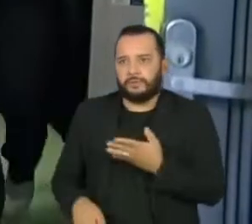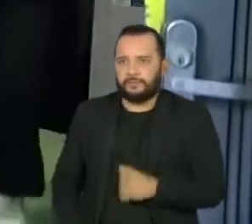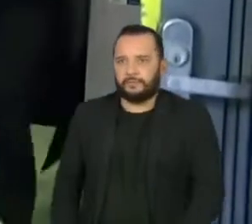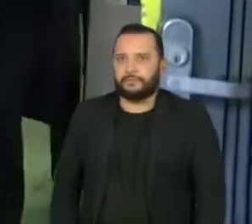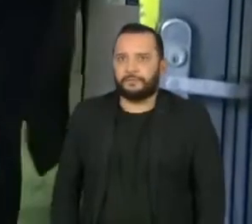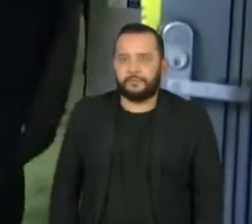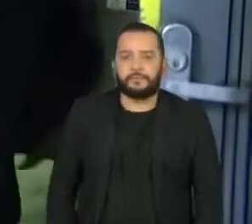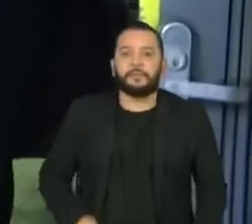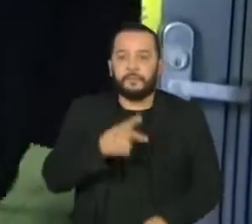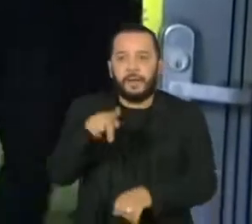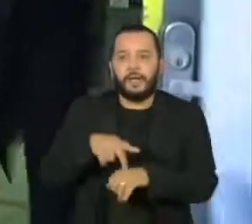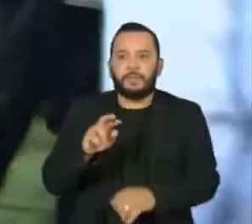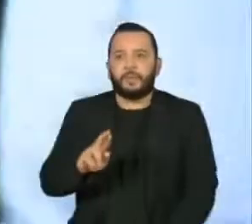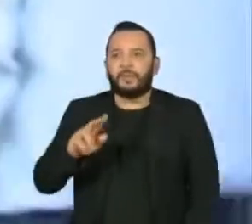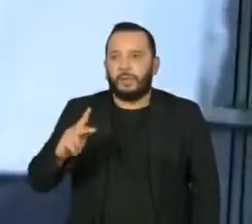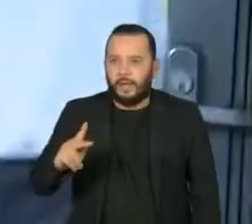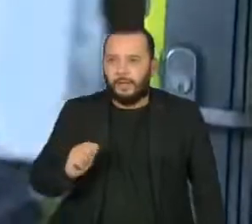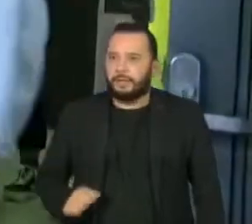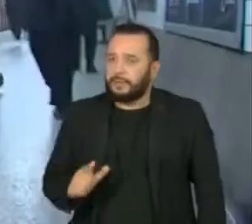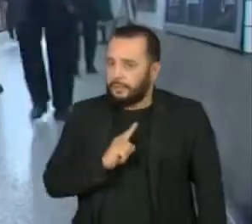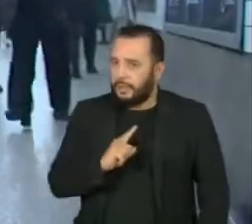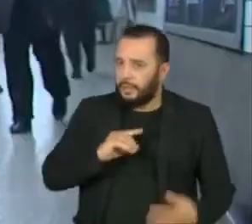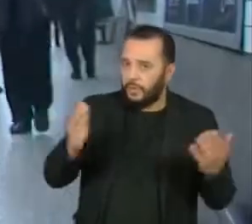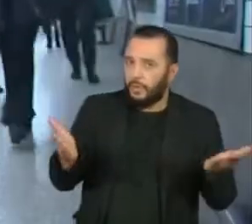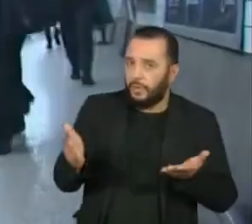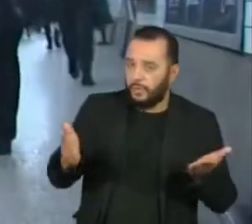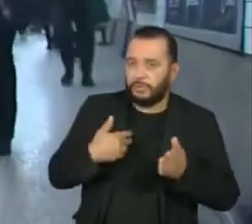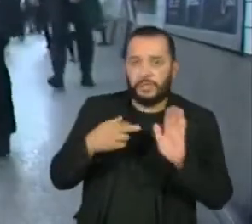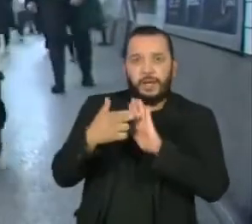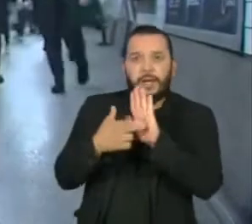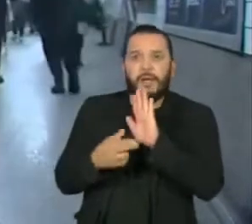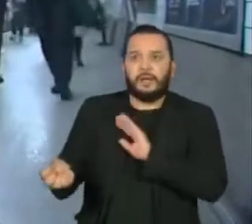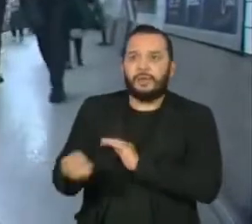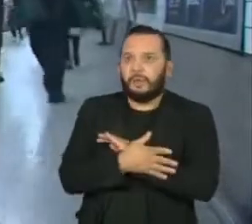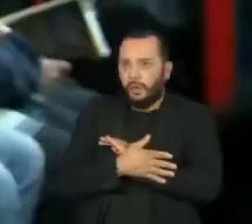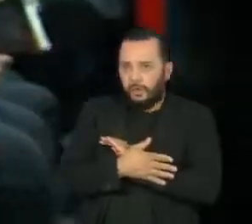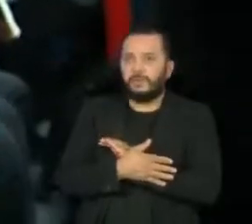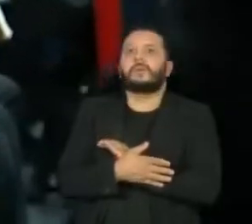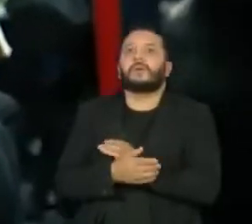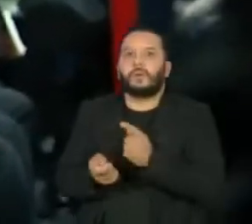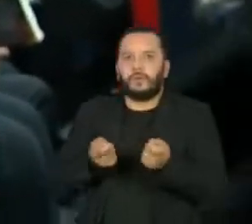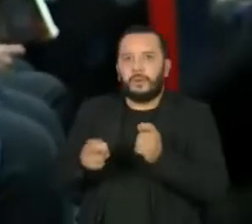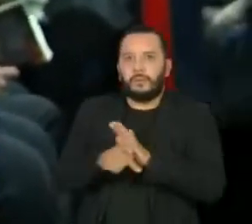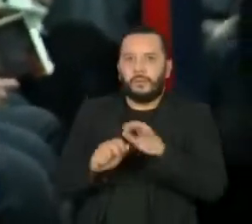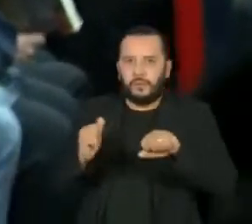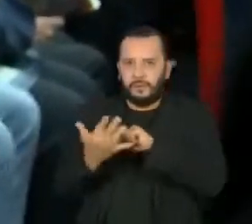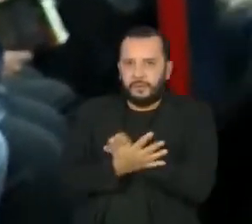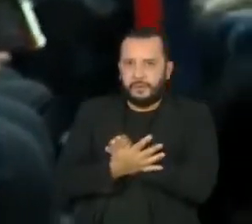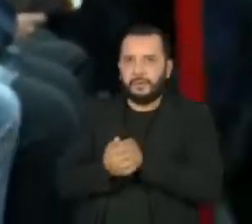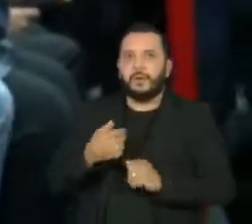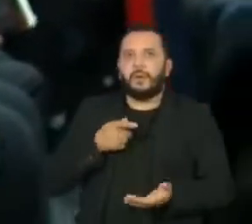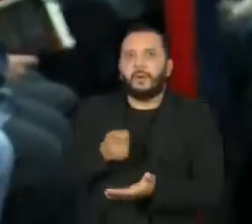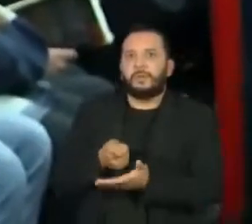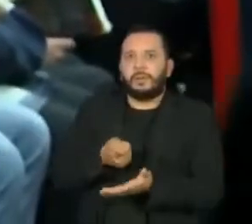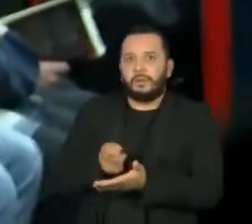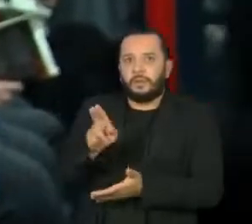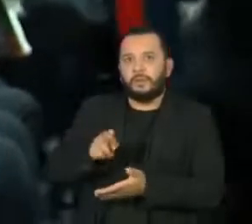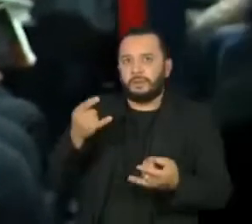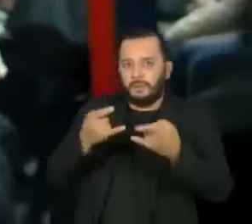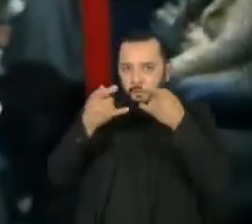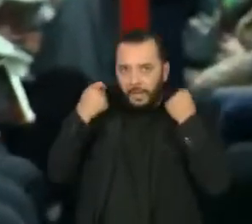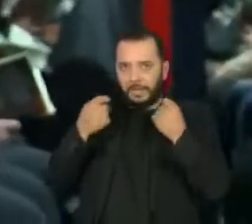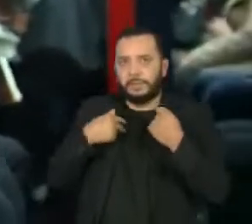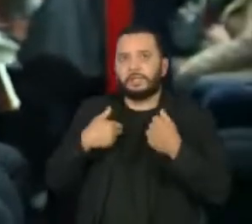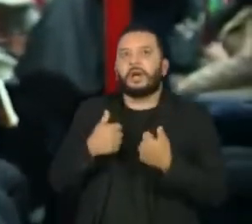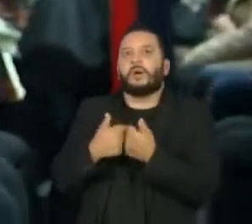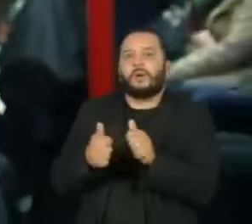No Reino Unido, passam a valer hoje as novas medidas de restrição, com obrigatoriedade do uso de máscara